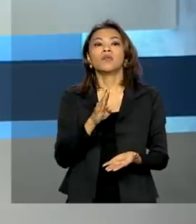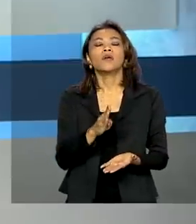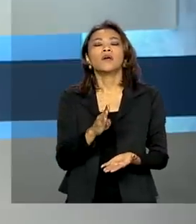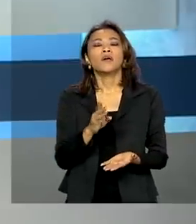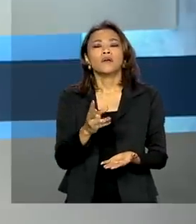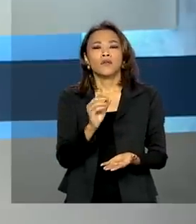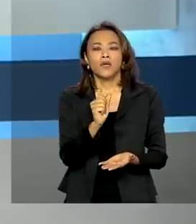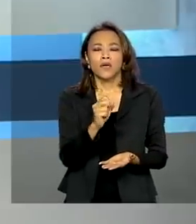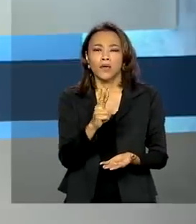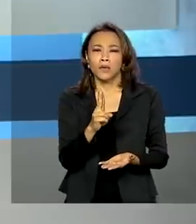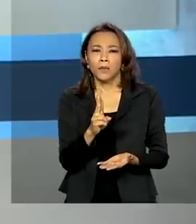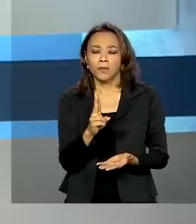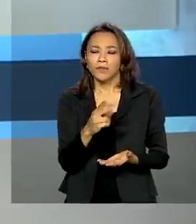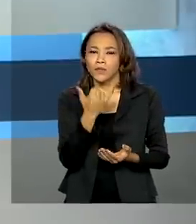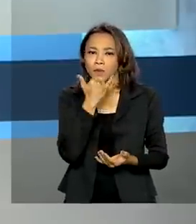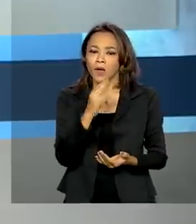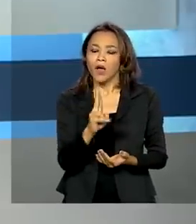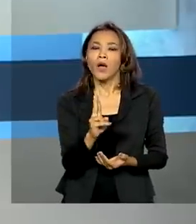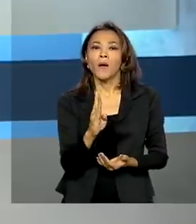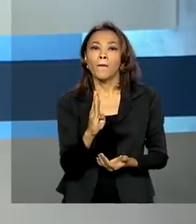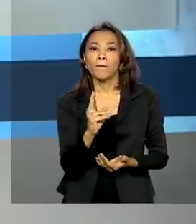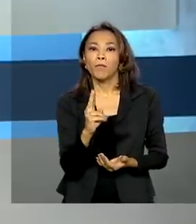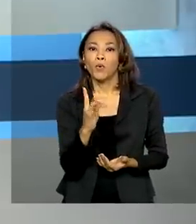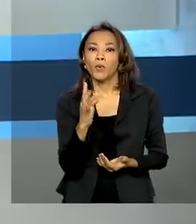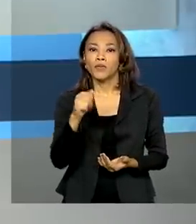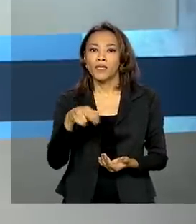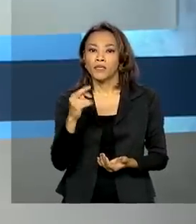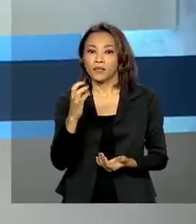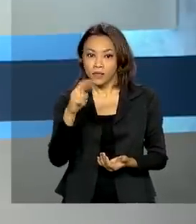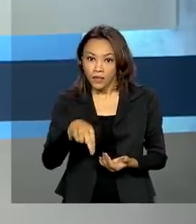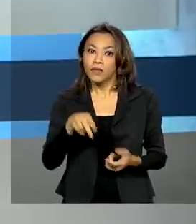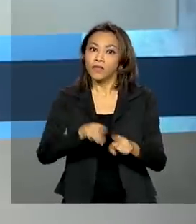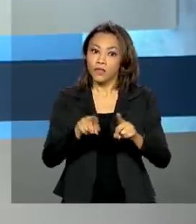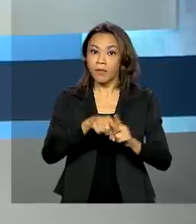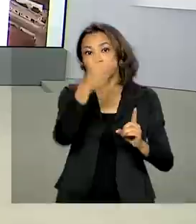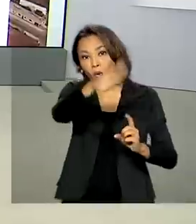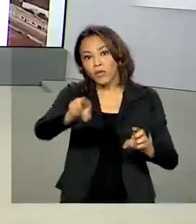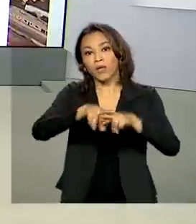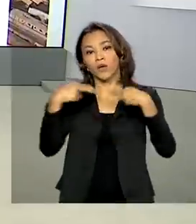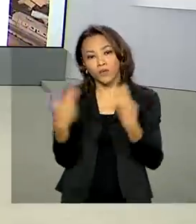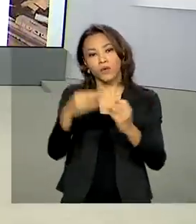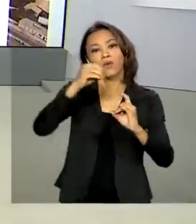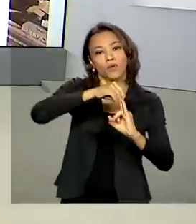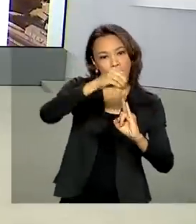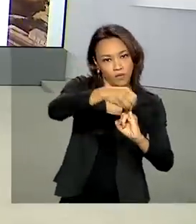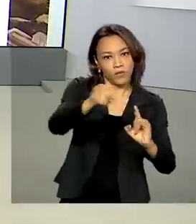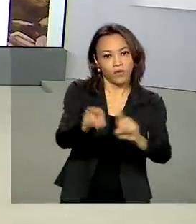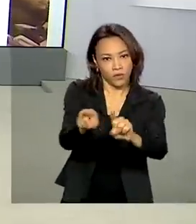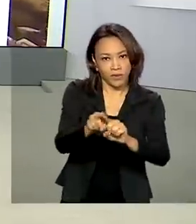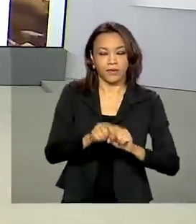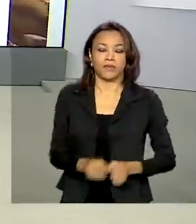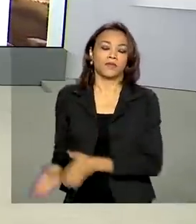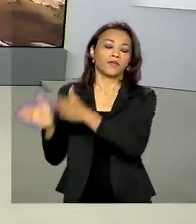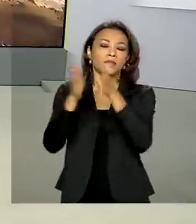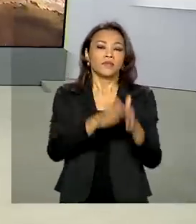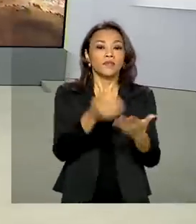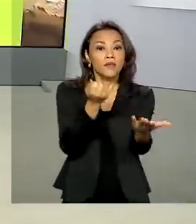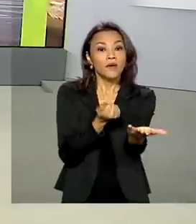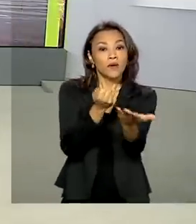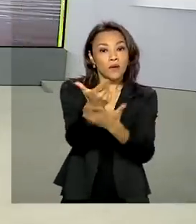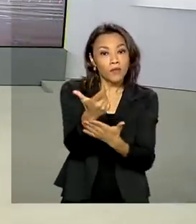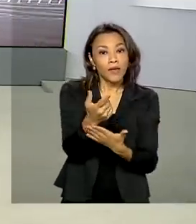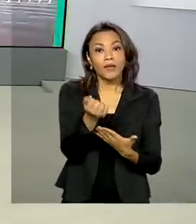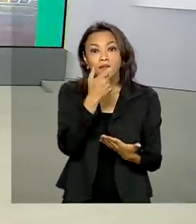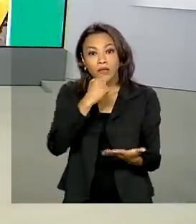Está prevista também uma reunião com a Fiocruz ainda nesta sexta-feira. Comprar de quem produz para levar